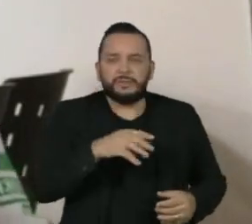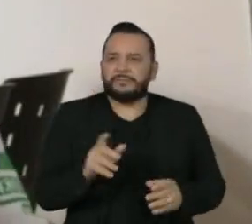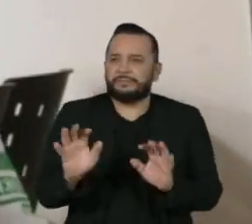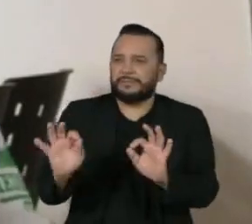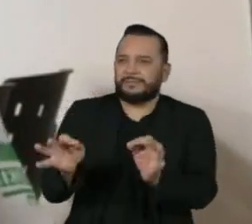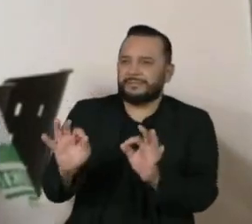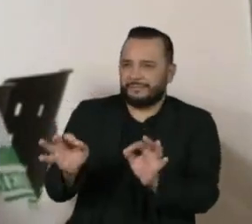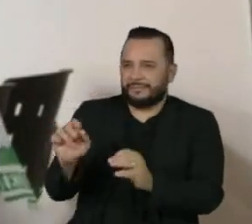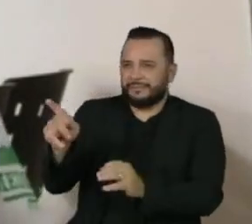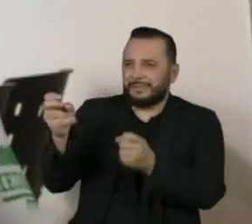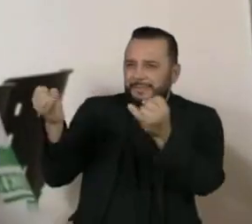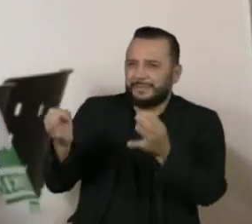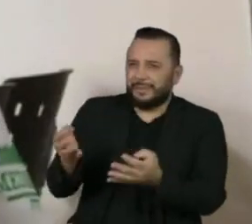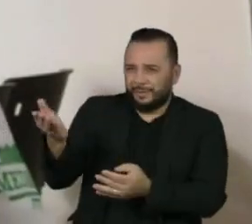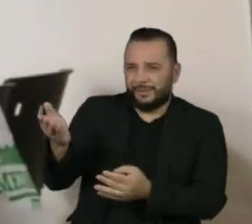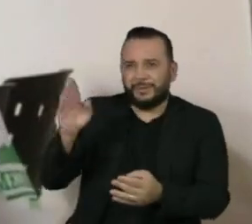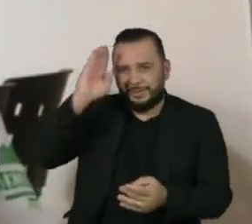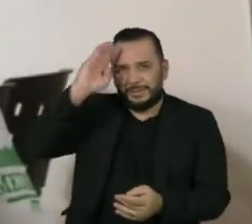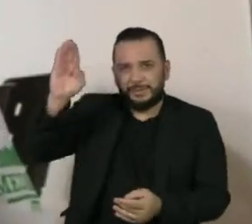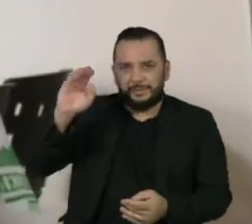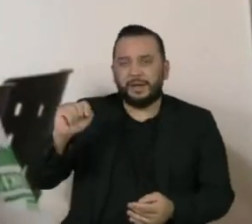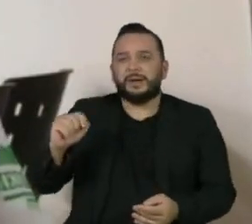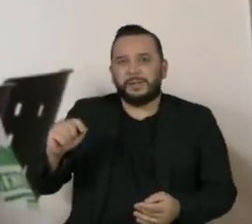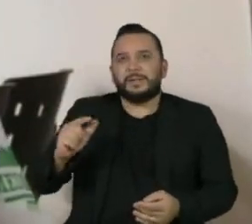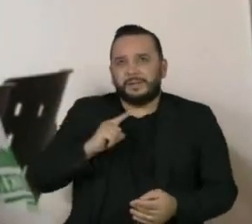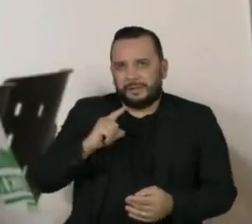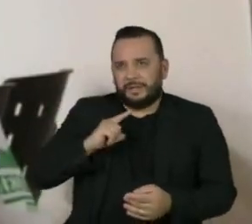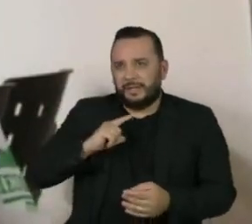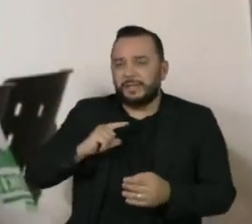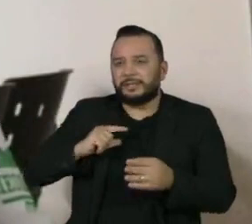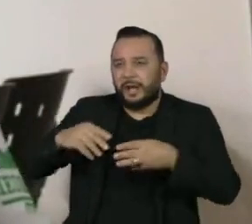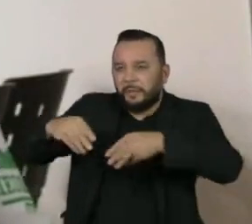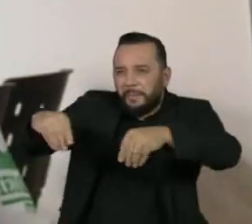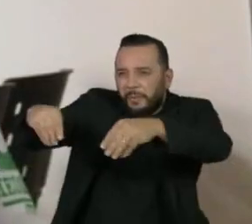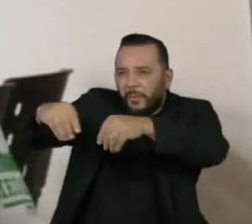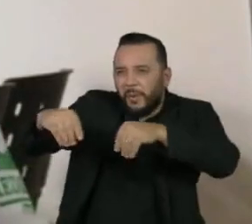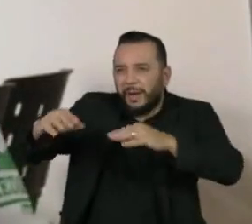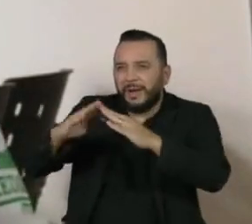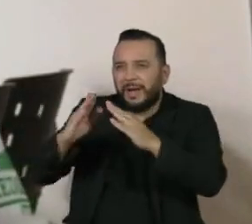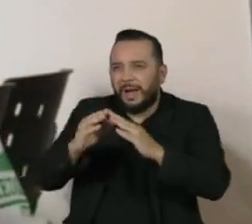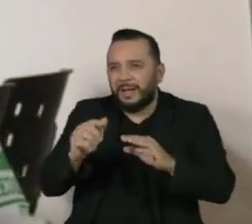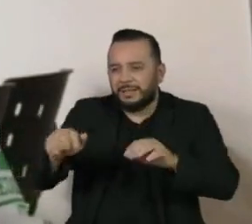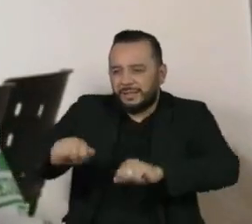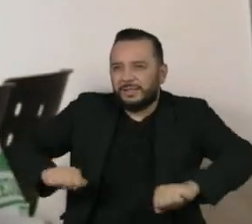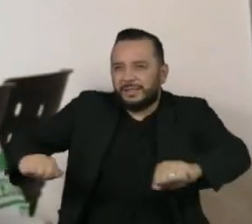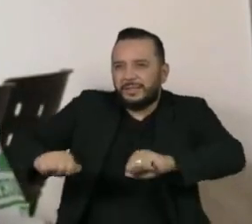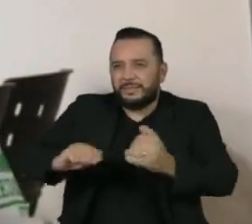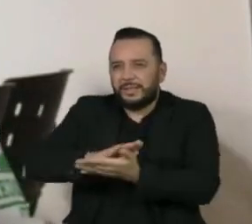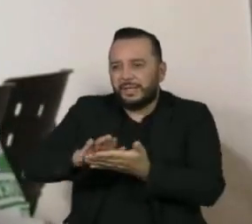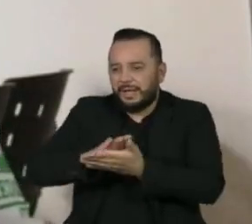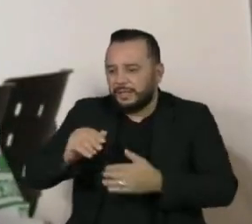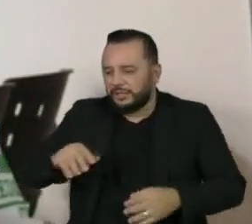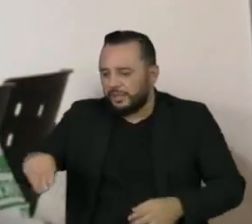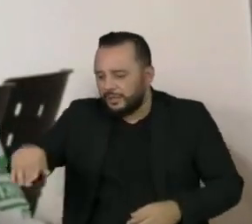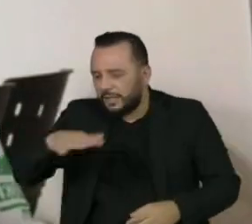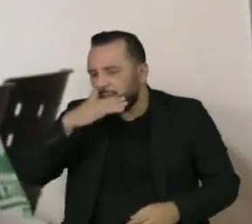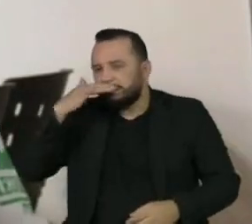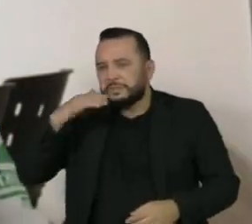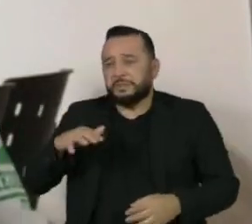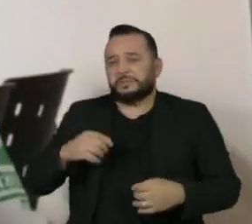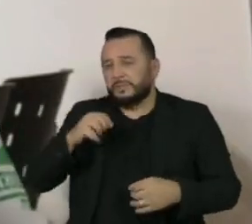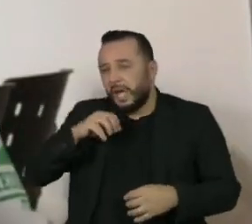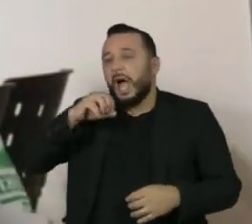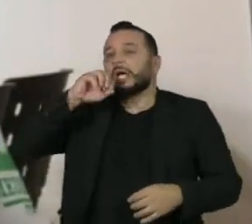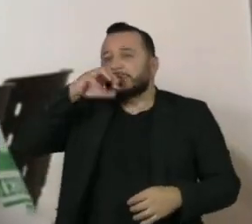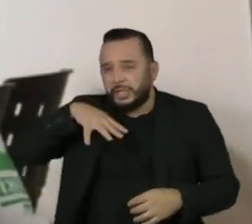você comentou agora. Então, os tácaros da poeira doméstica são os principais sensibilizantes da alergia respiratória